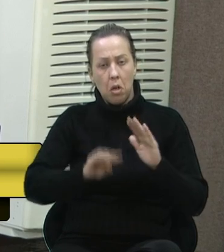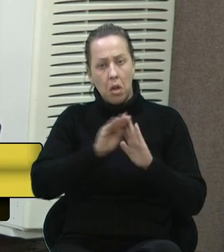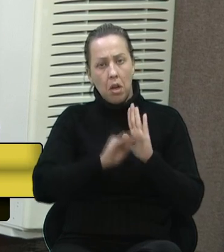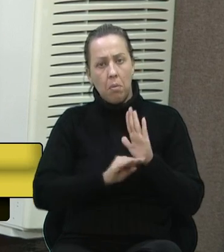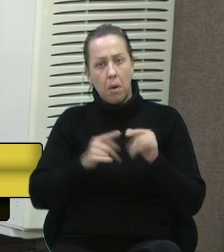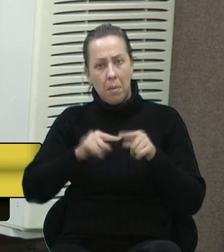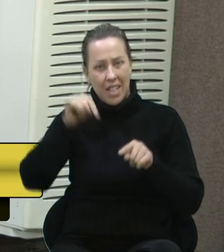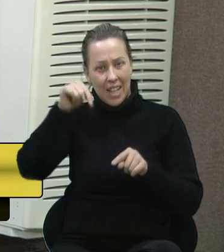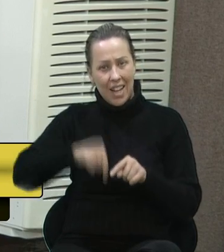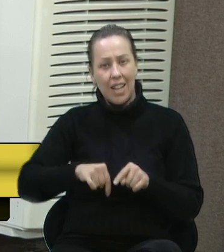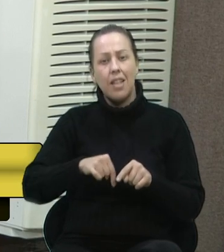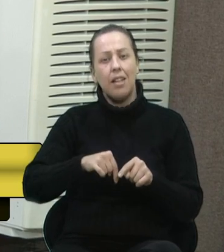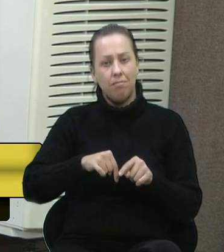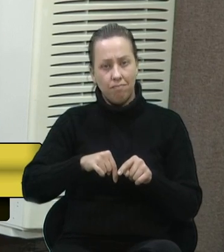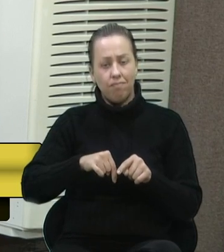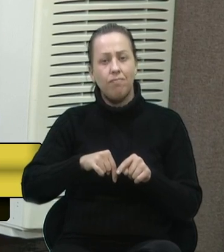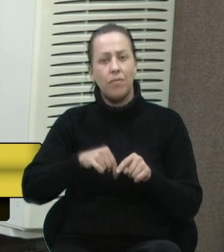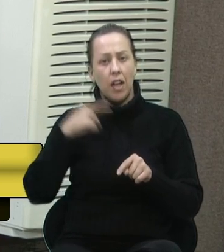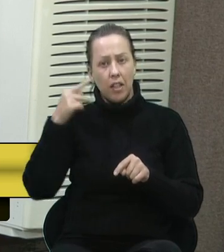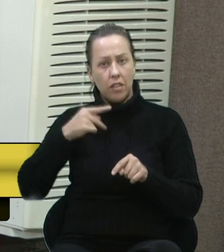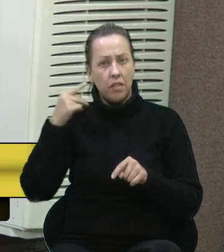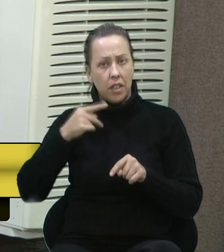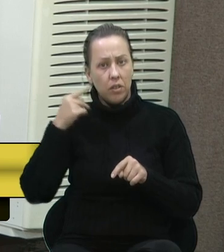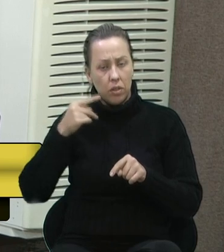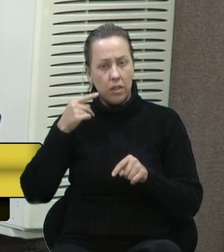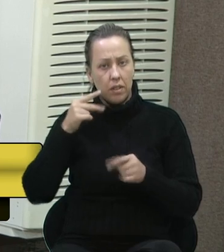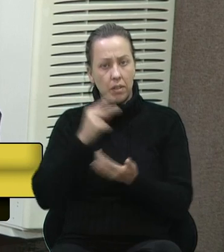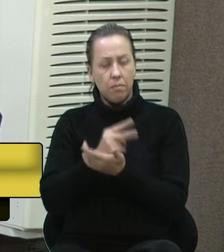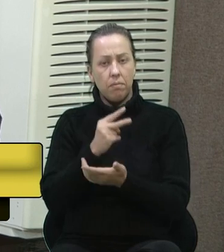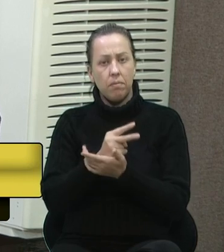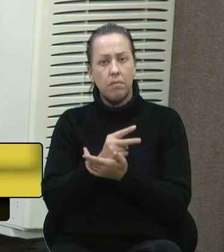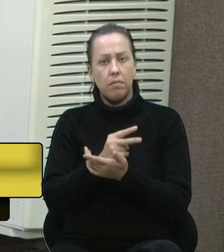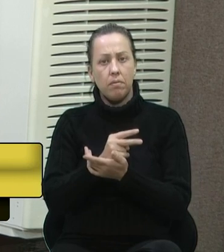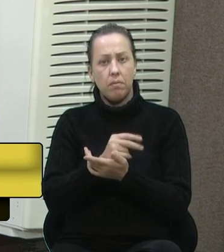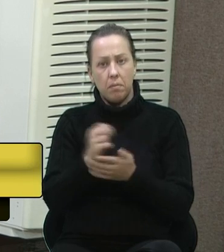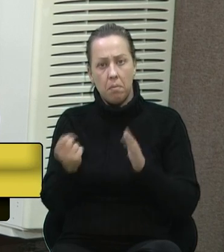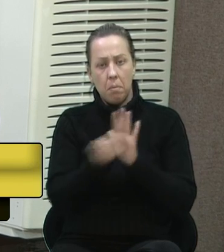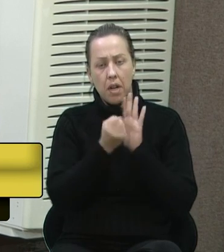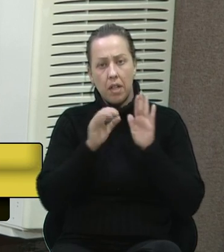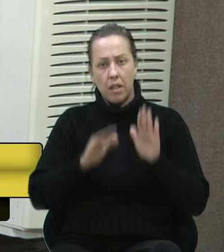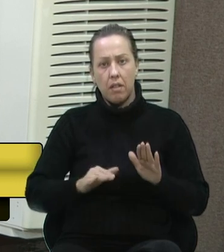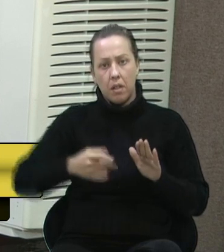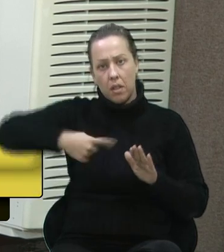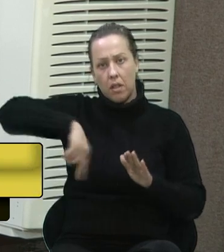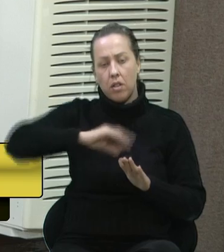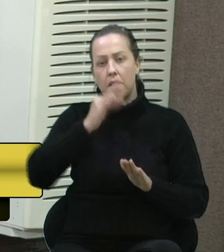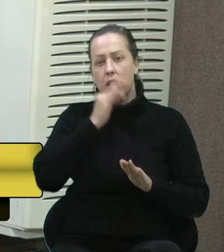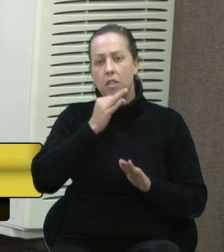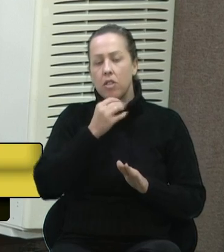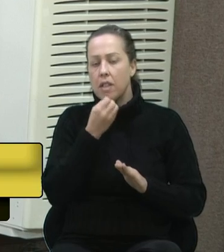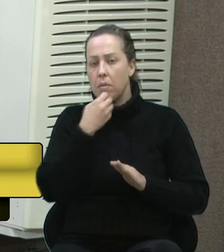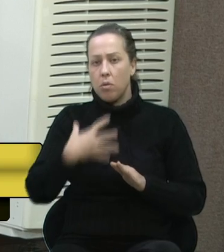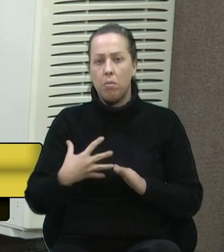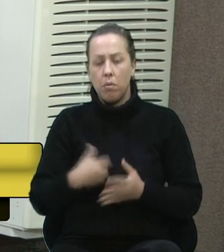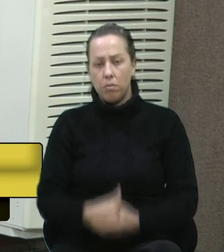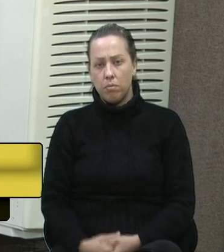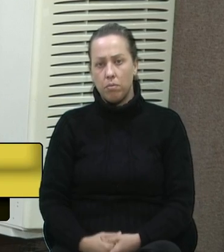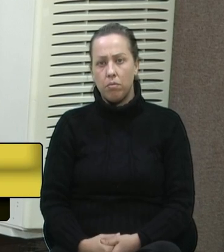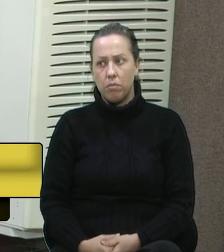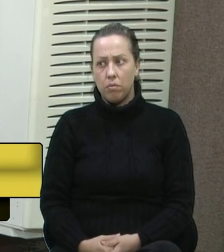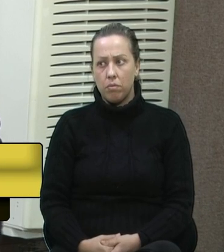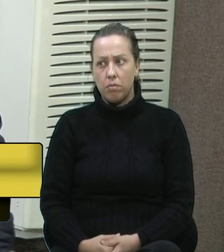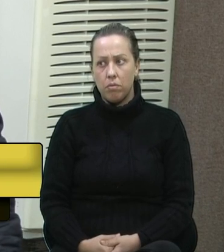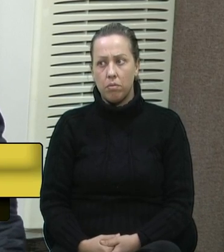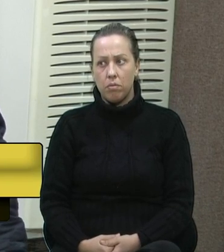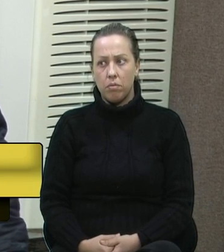mas aqui na casa a gente sabe que as vereadoras que vêm deixam sua marca. Então, para nós, para Caxias, é muito bom isso. Isso,